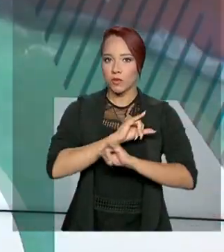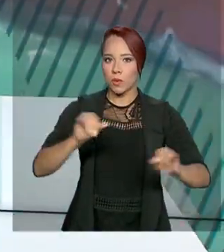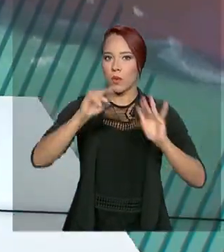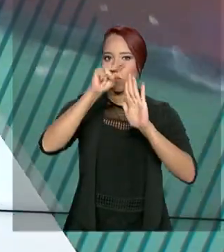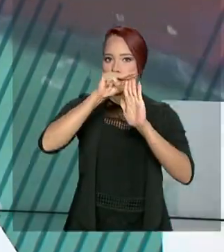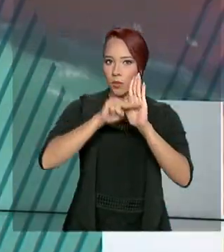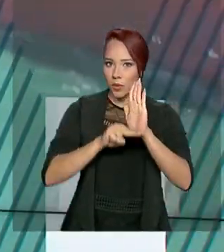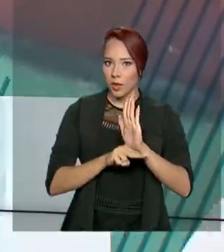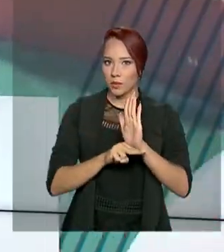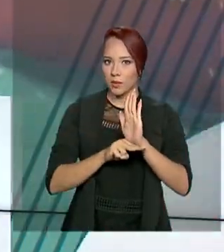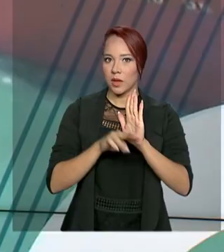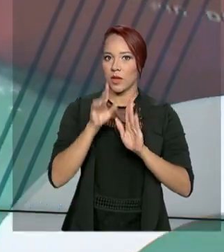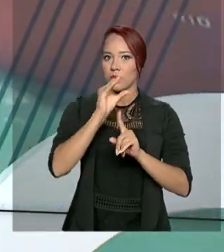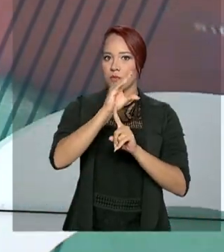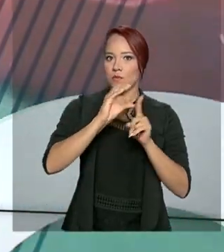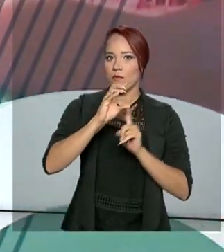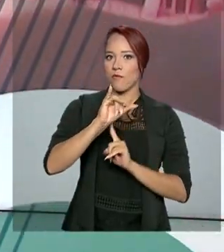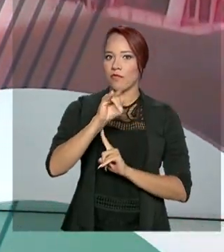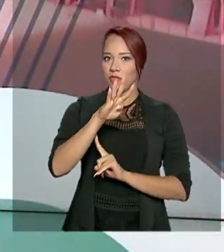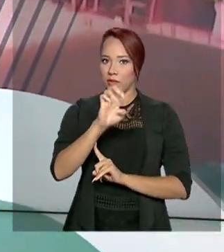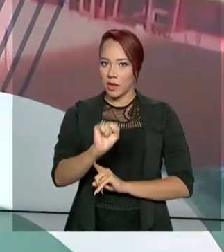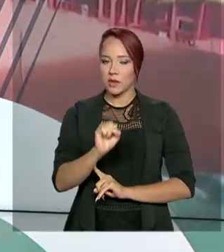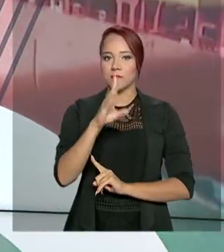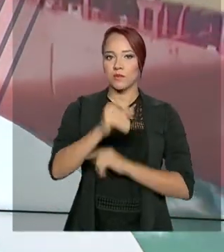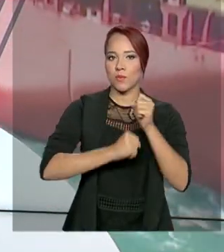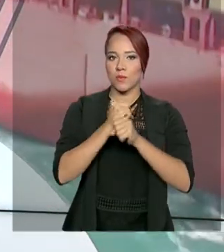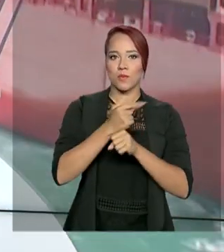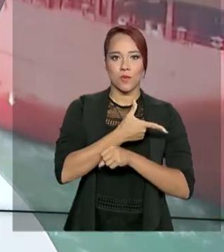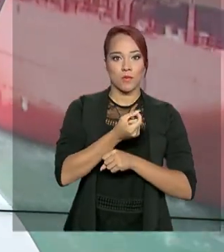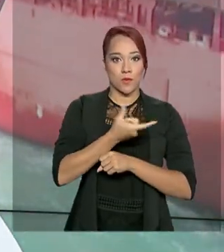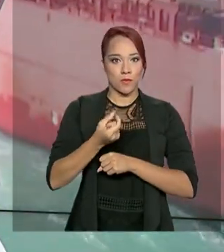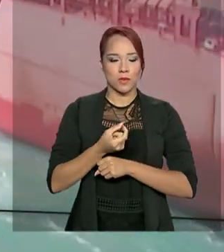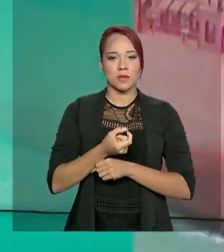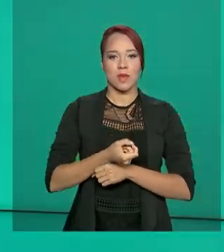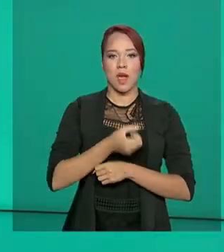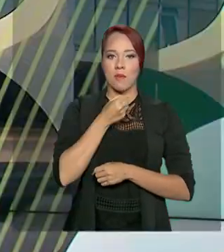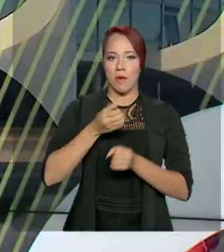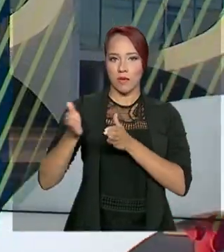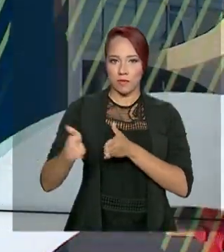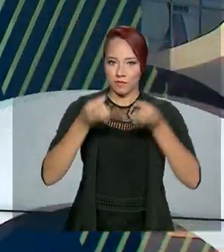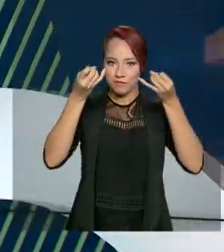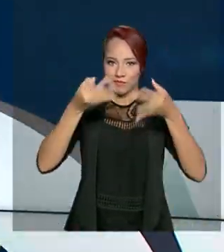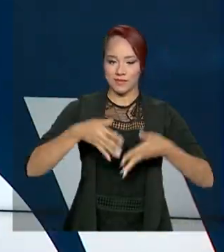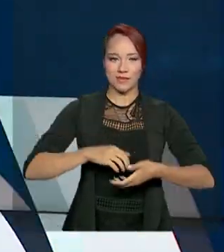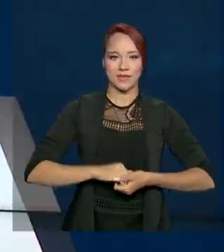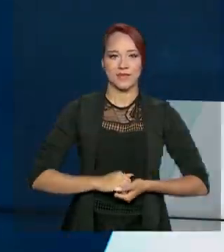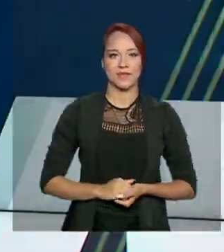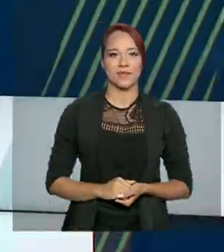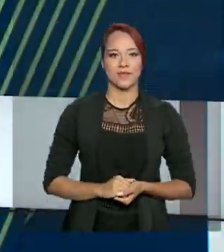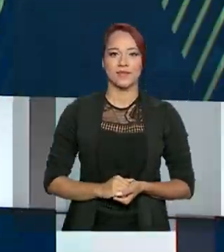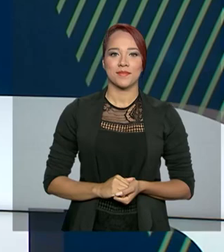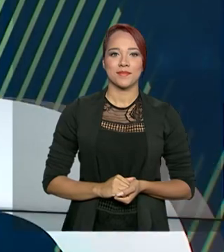de Financiamento de Educação para 2020. A repórter Selma Dias tem as informações.